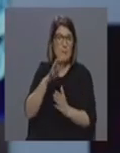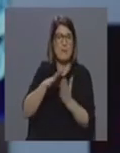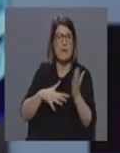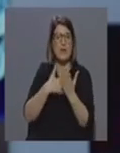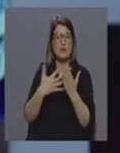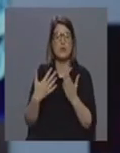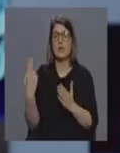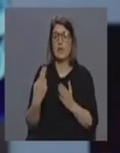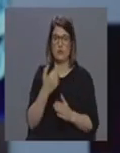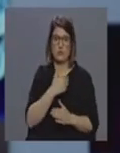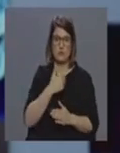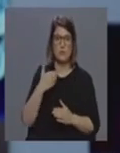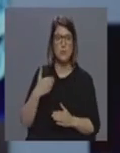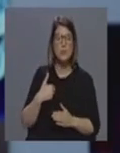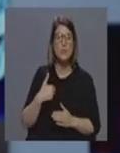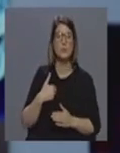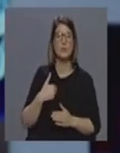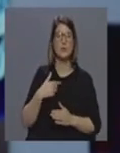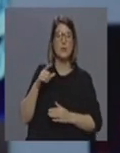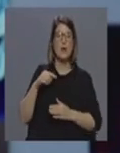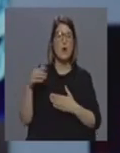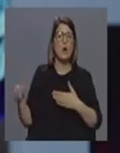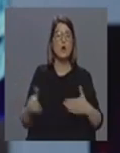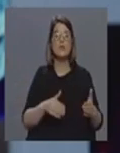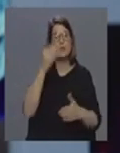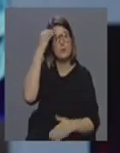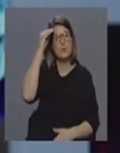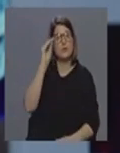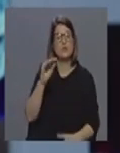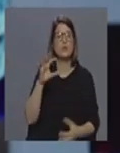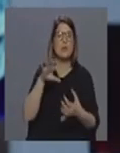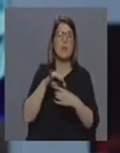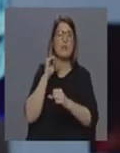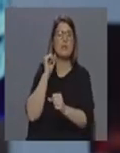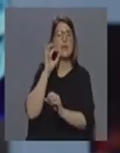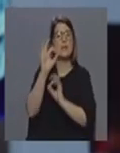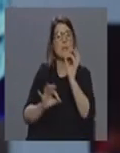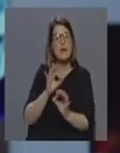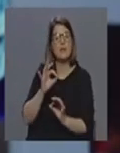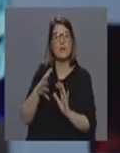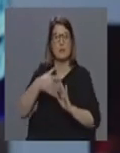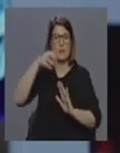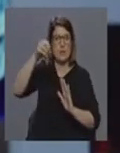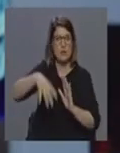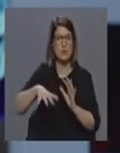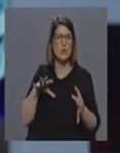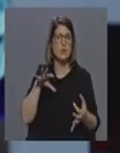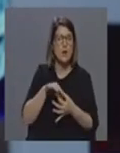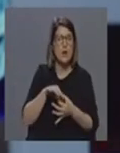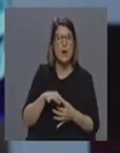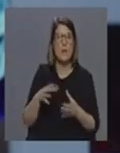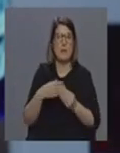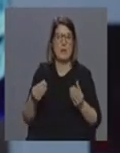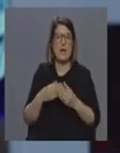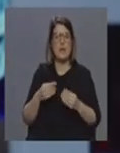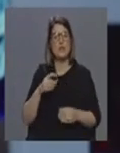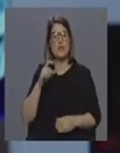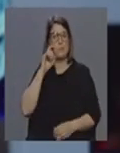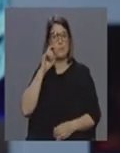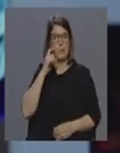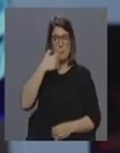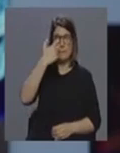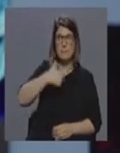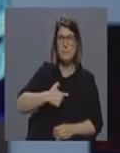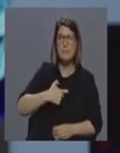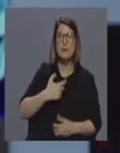unidades de saúde o fornecimento de orientações e recomendações relativamente ao tratamento de resíduos a utilização de equipamento de proteção individual o